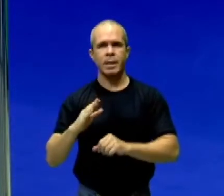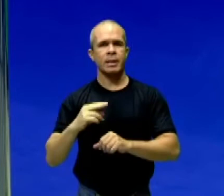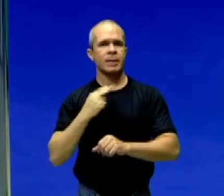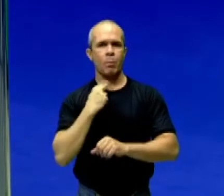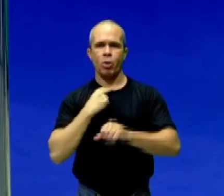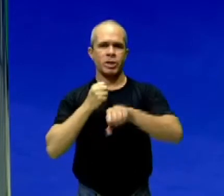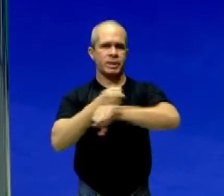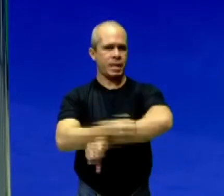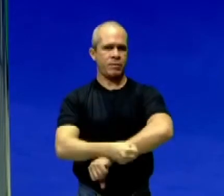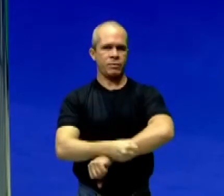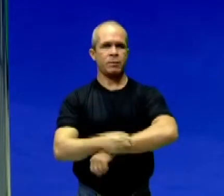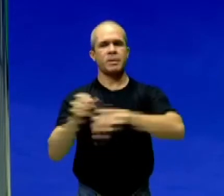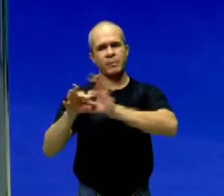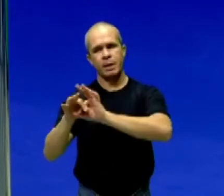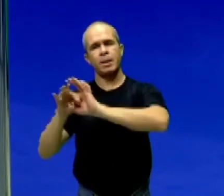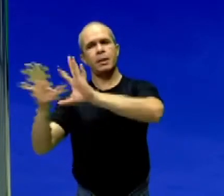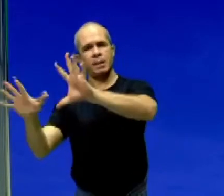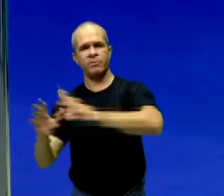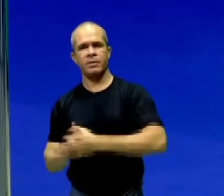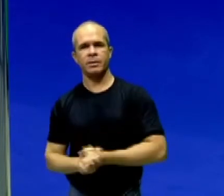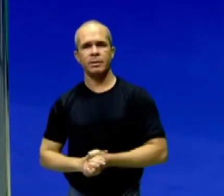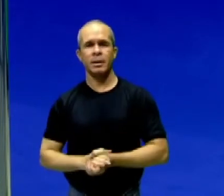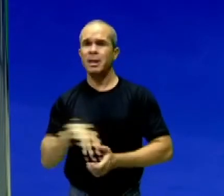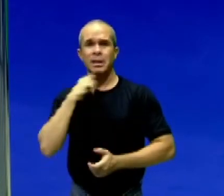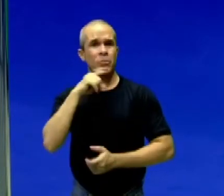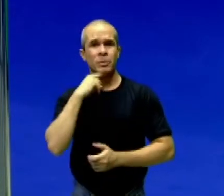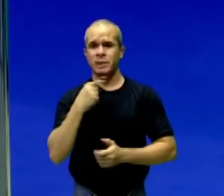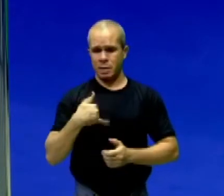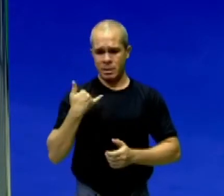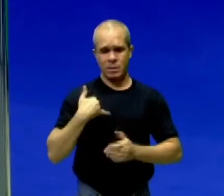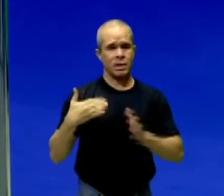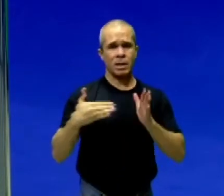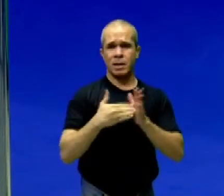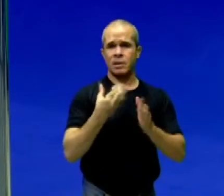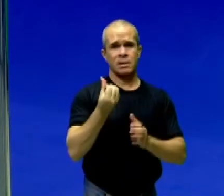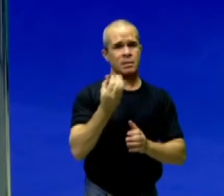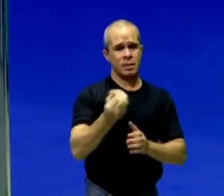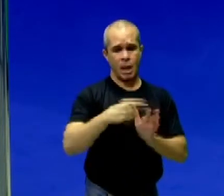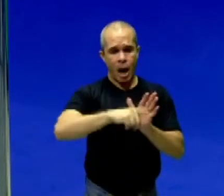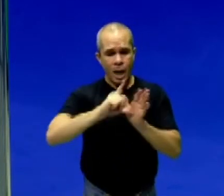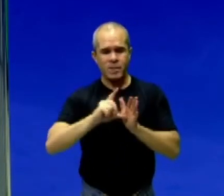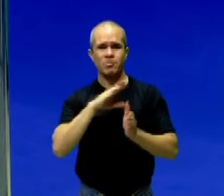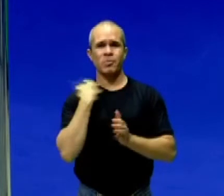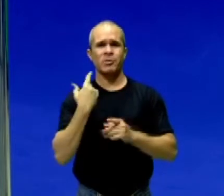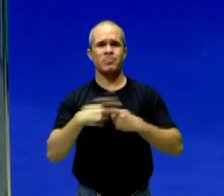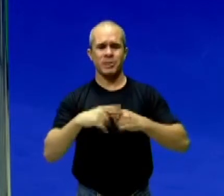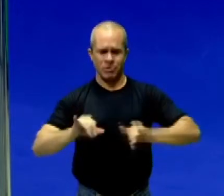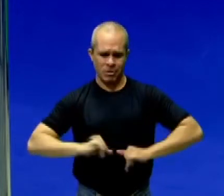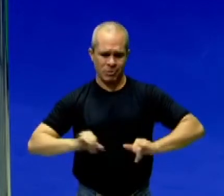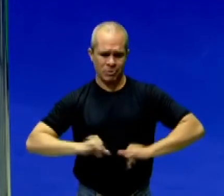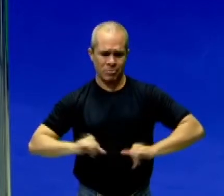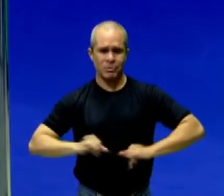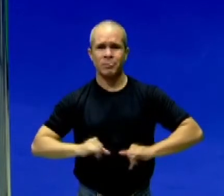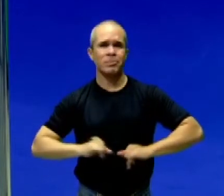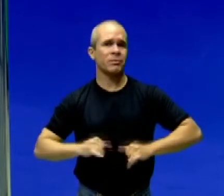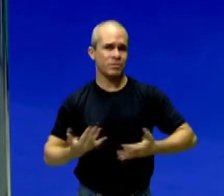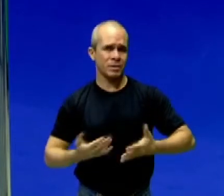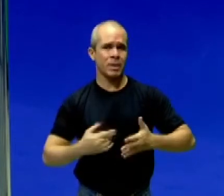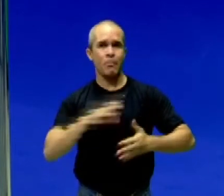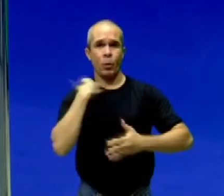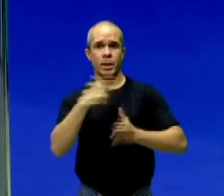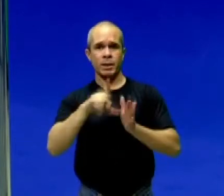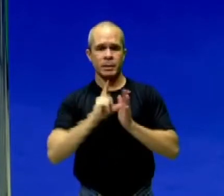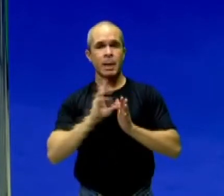chegavam aos 60 anos, dado o excesso de serviço, as punições, as torturas que sofriam, os maus tratos. Mas